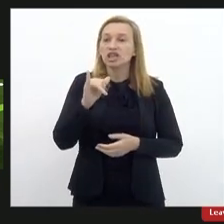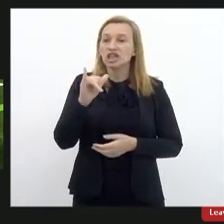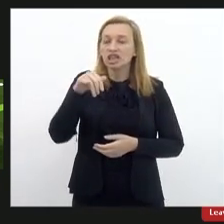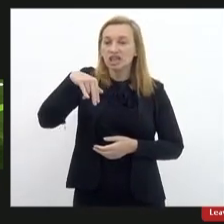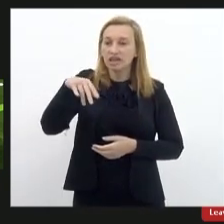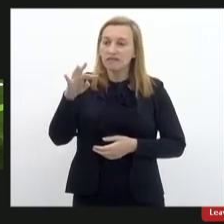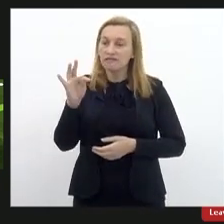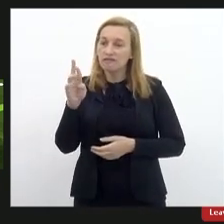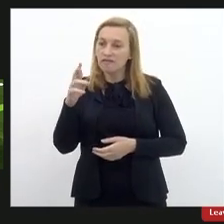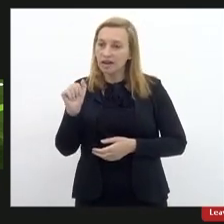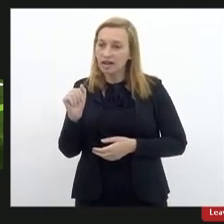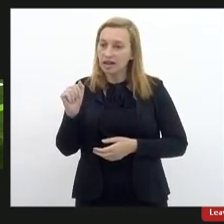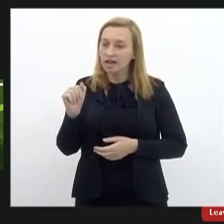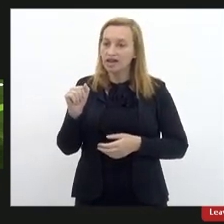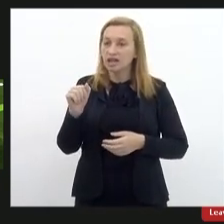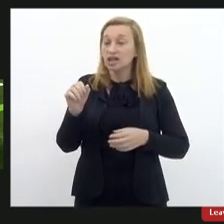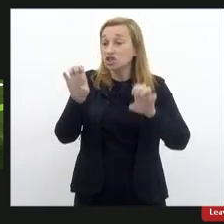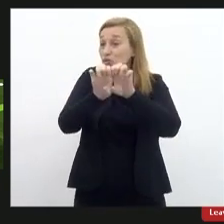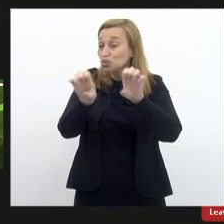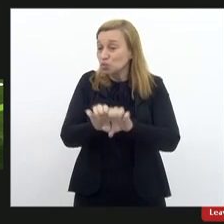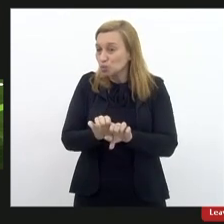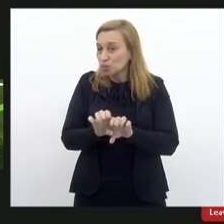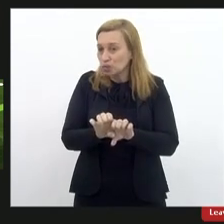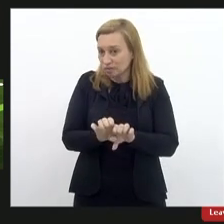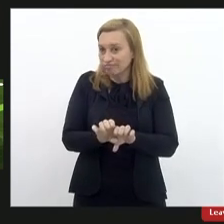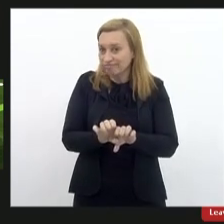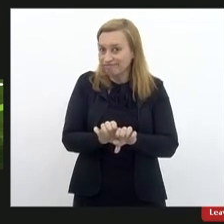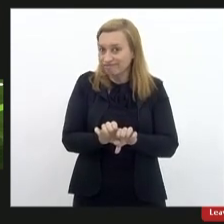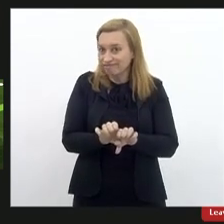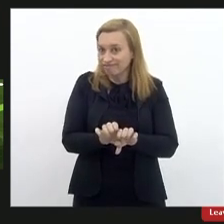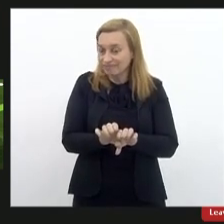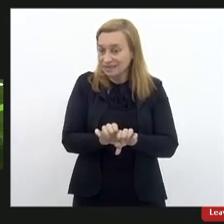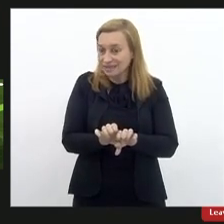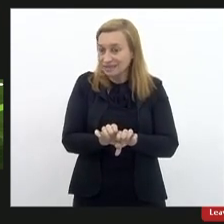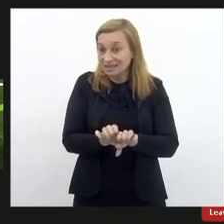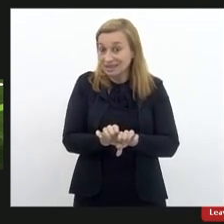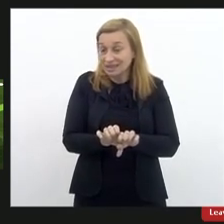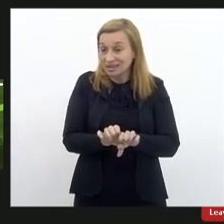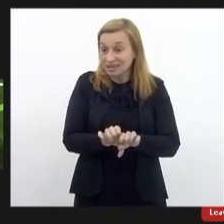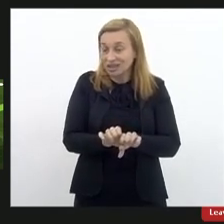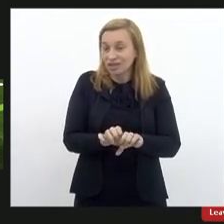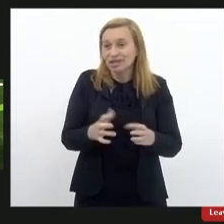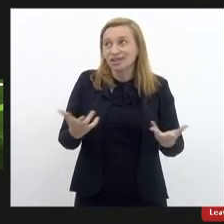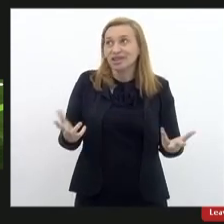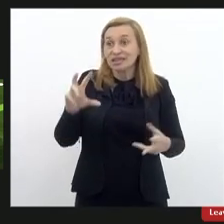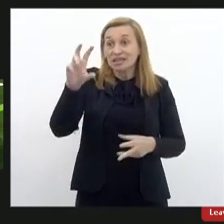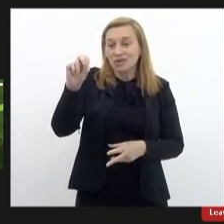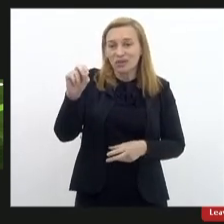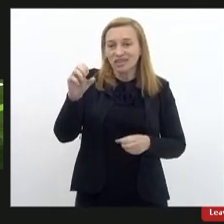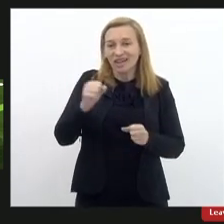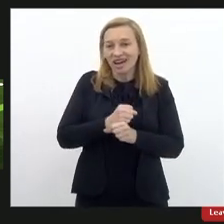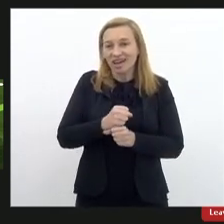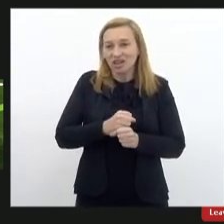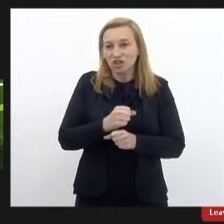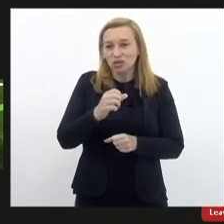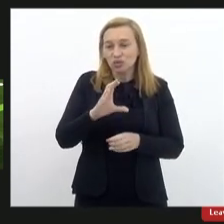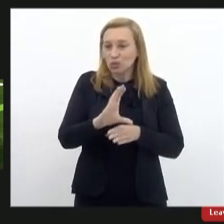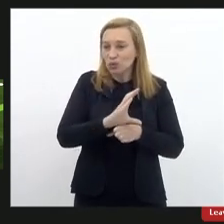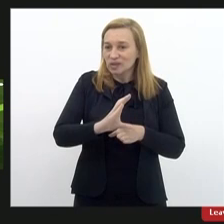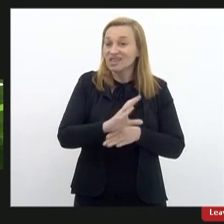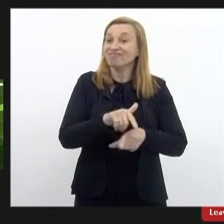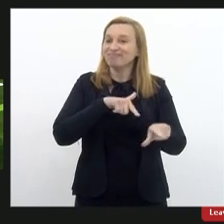que assola um conselho com 50 anos de